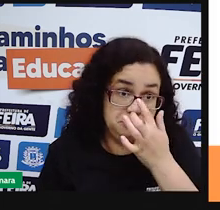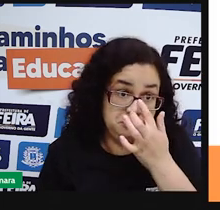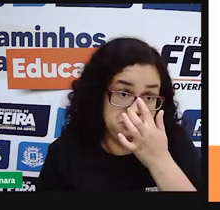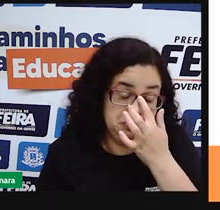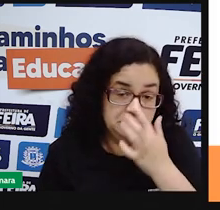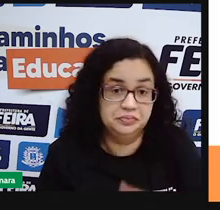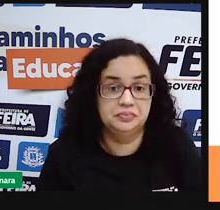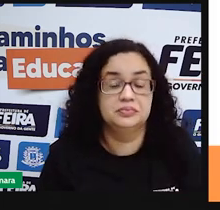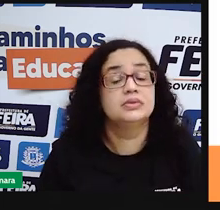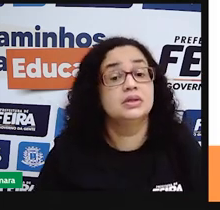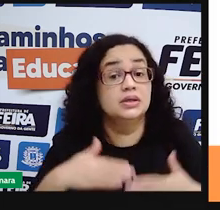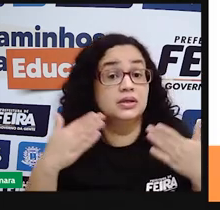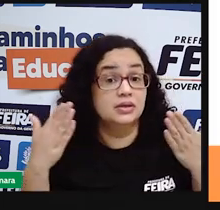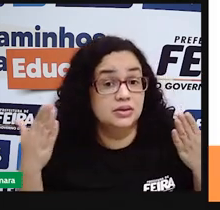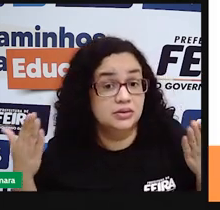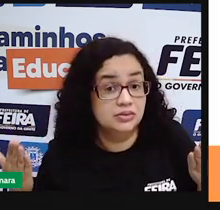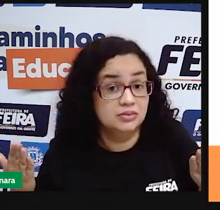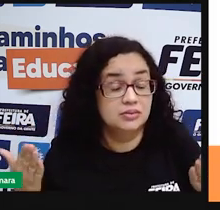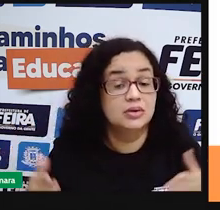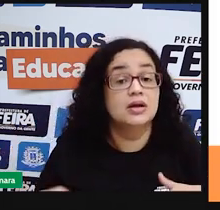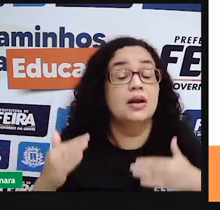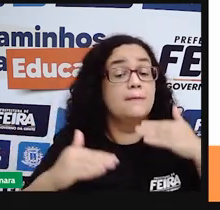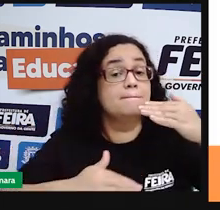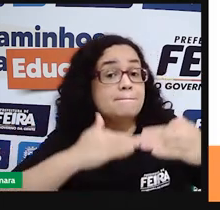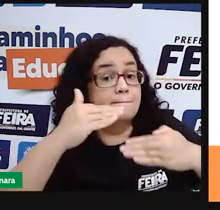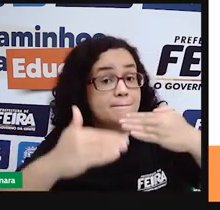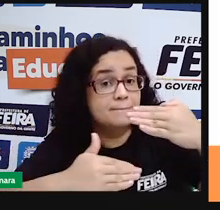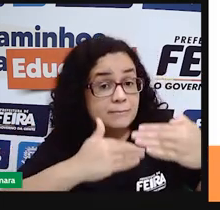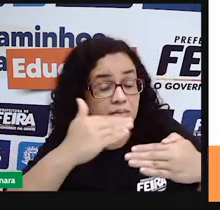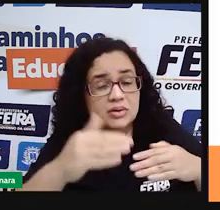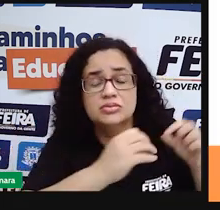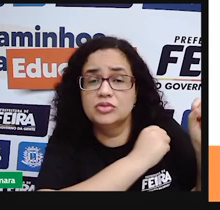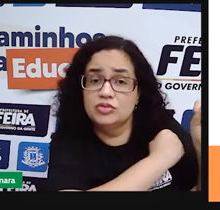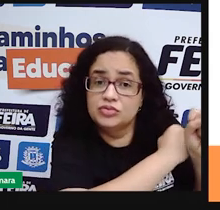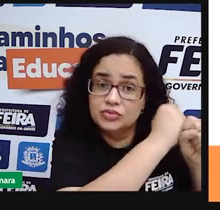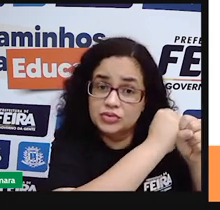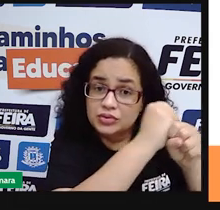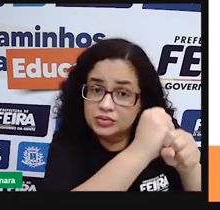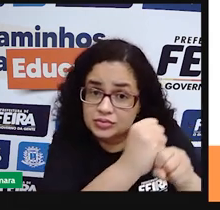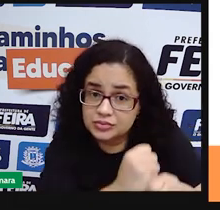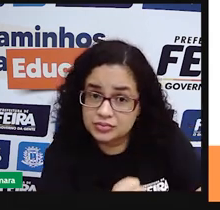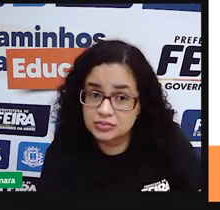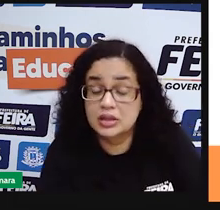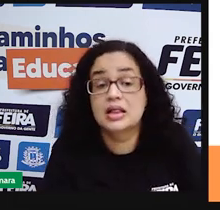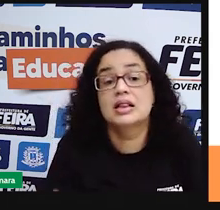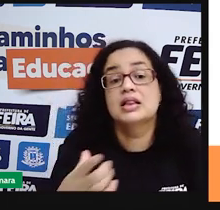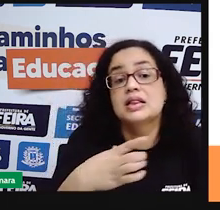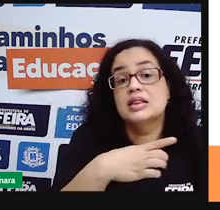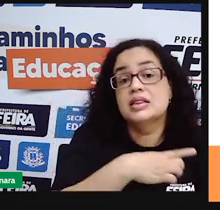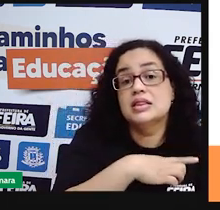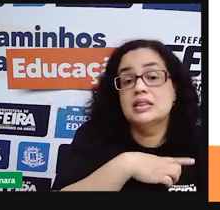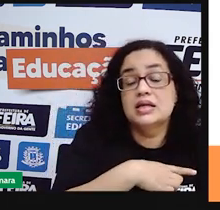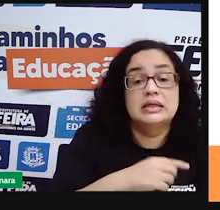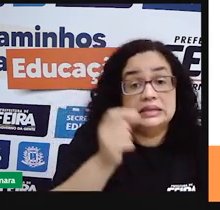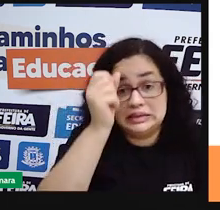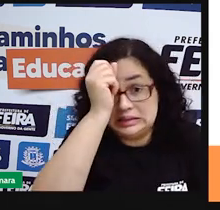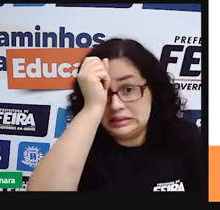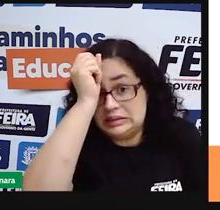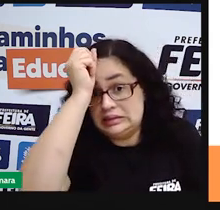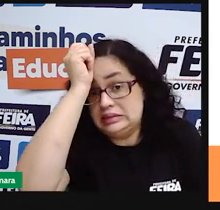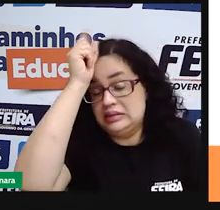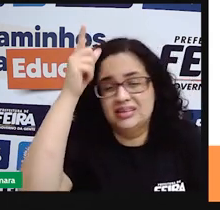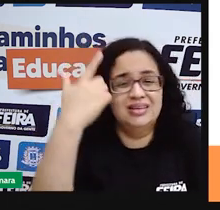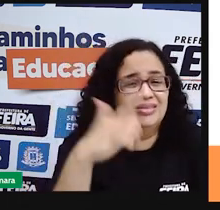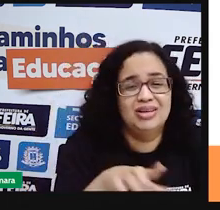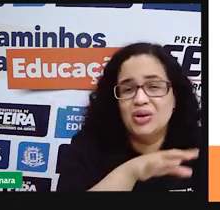E aí, desde esse processo aí longo, né? Existem agora ideias equivocadas sobre